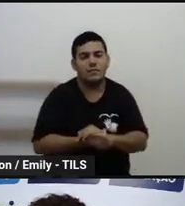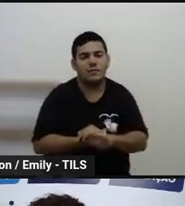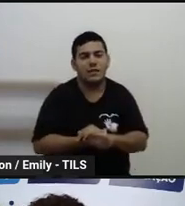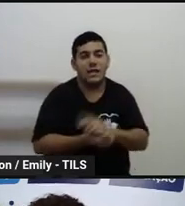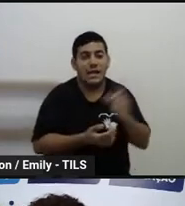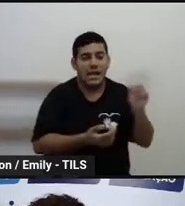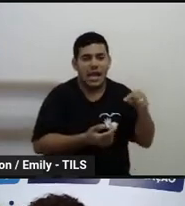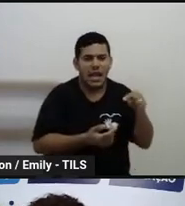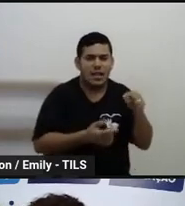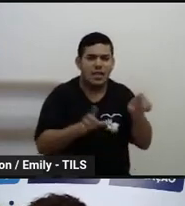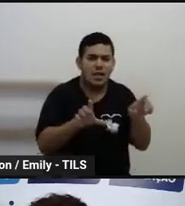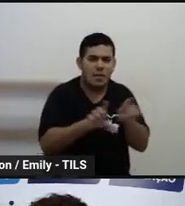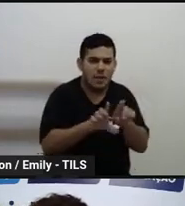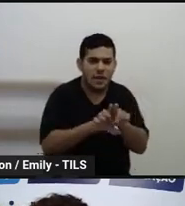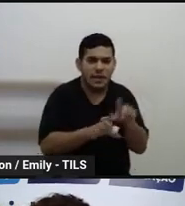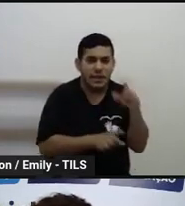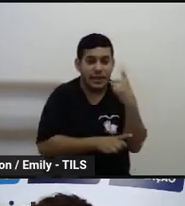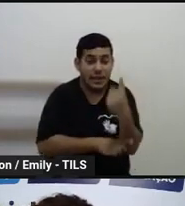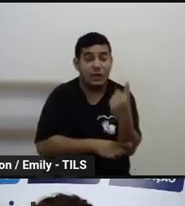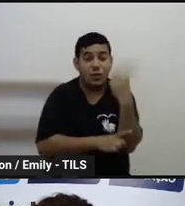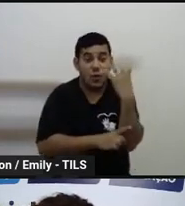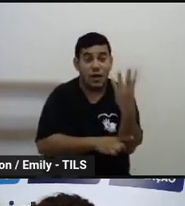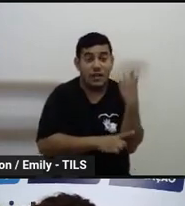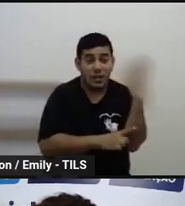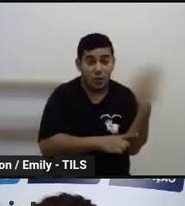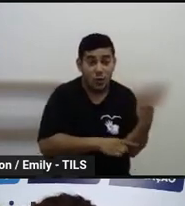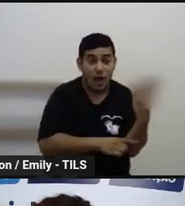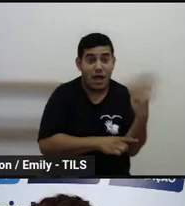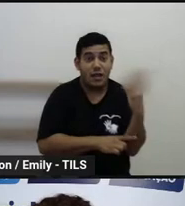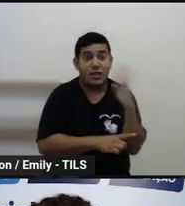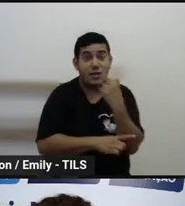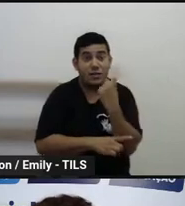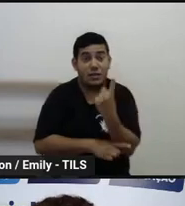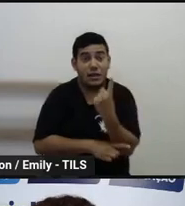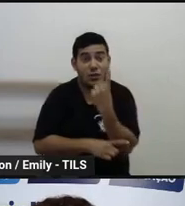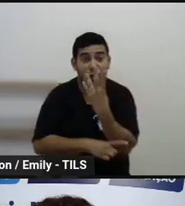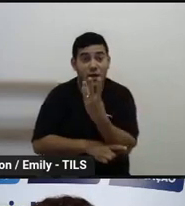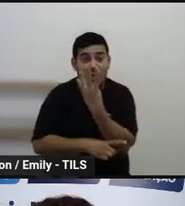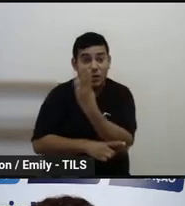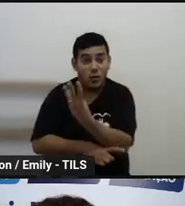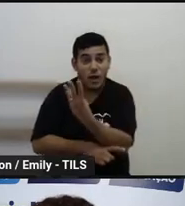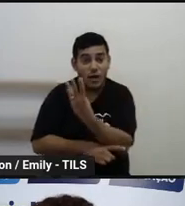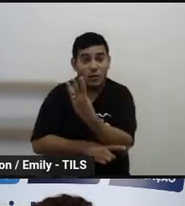contemplaremos 144 escolas com turmas de ensino fundamental.